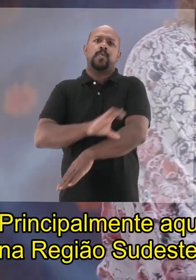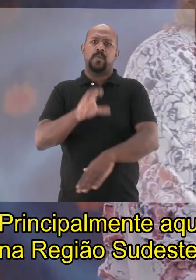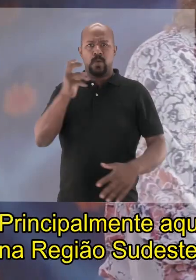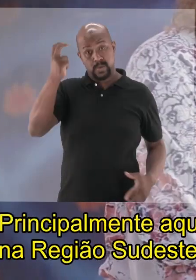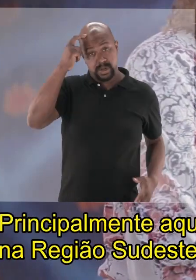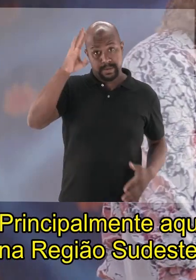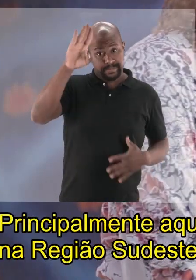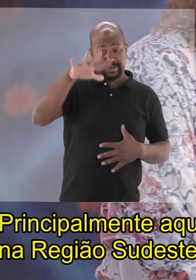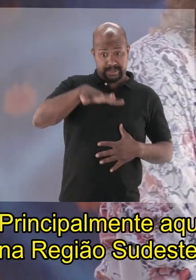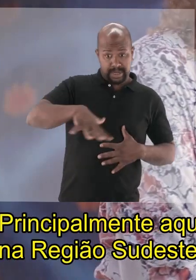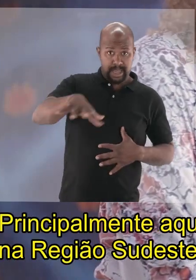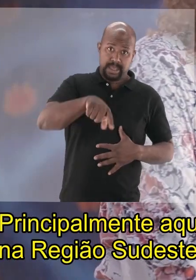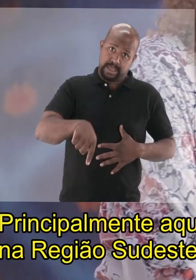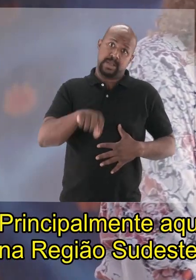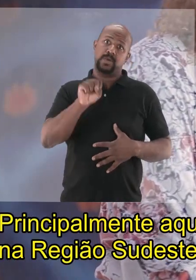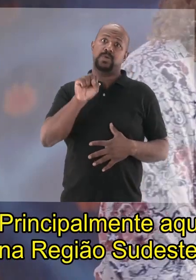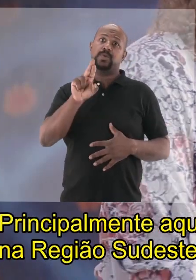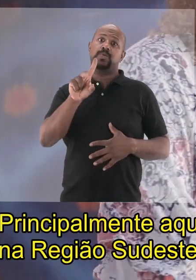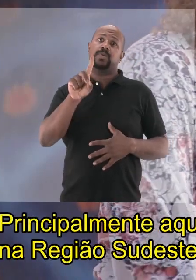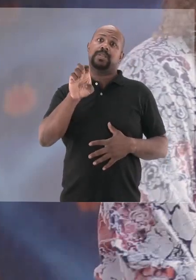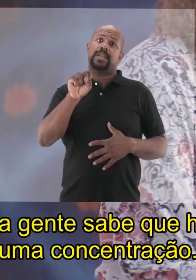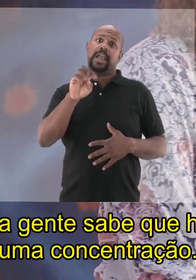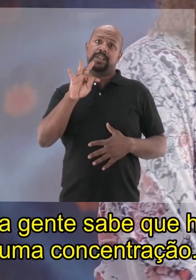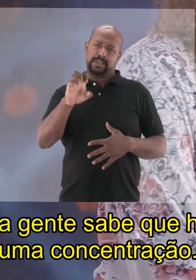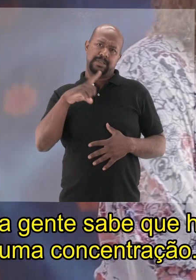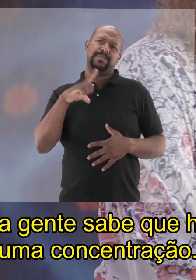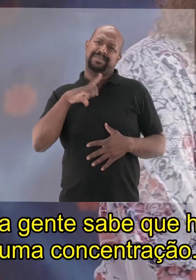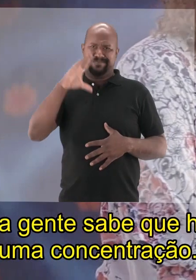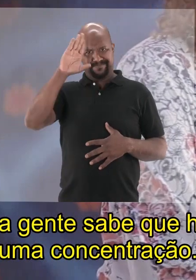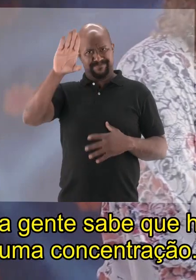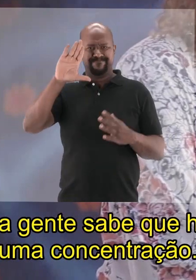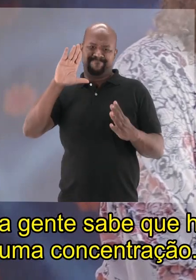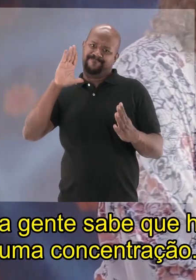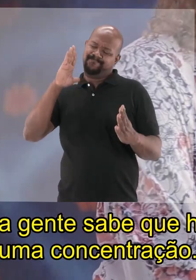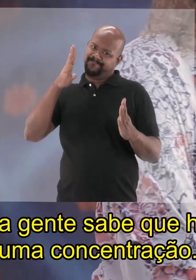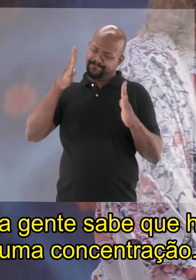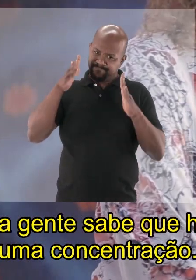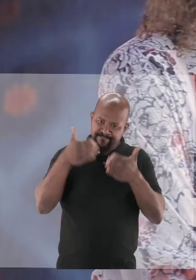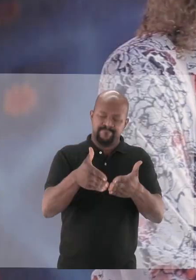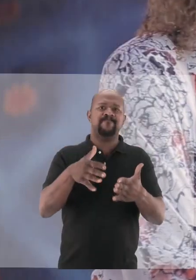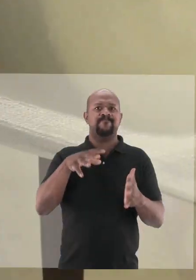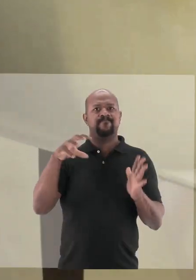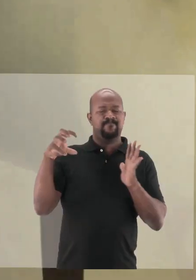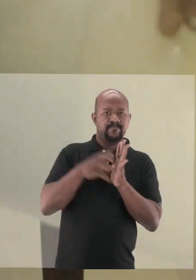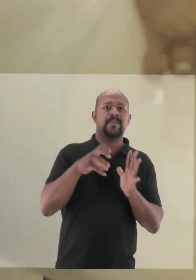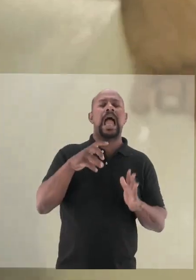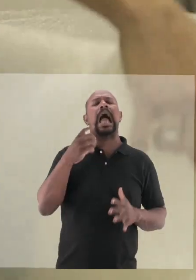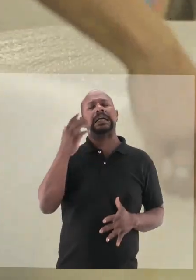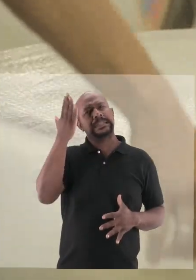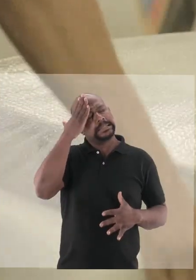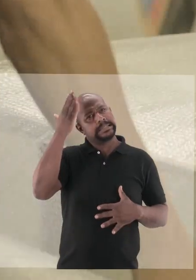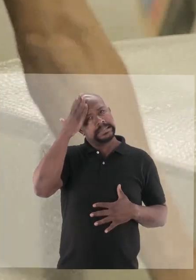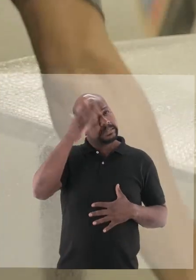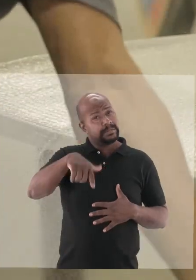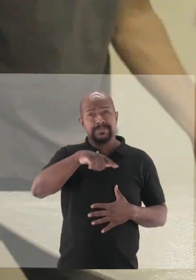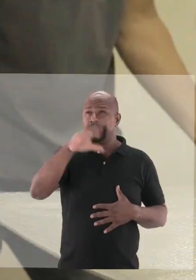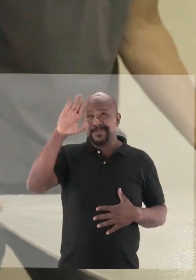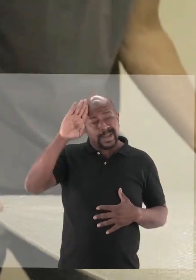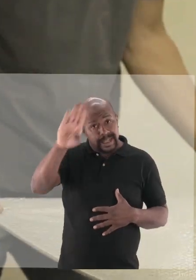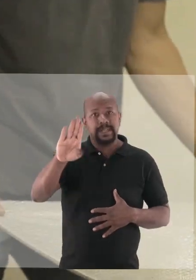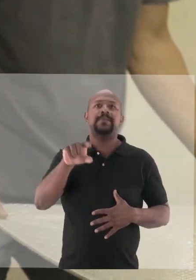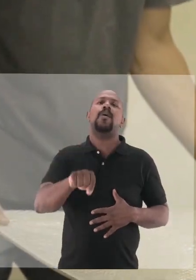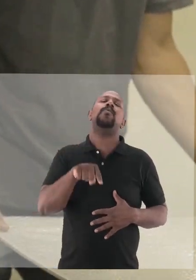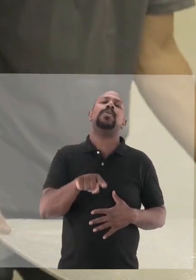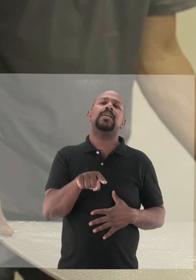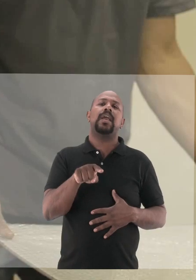principalmente aqui na região sudeste, a gente sabe que há uma concentração. Então, nós entendemos como